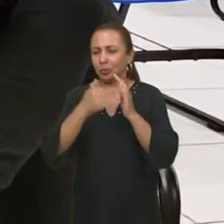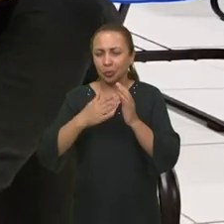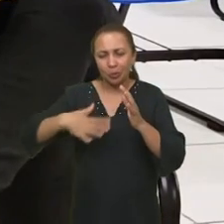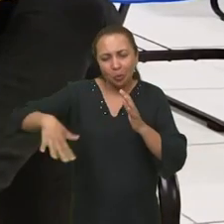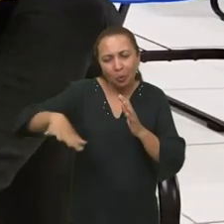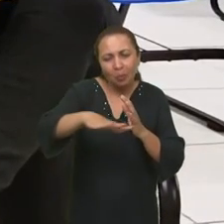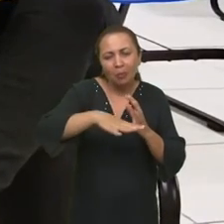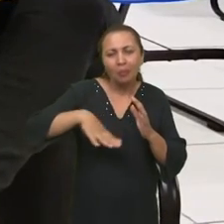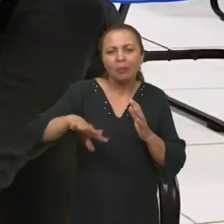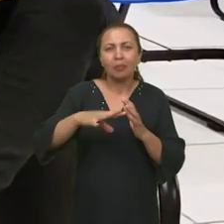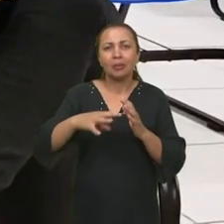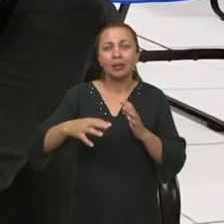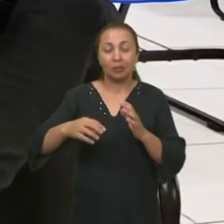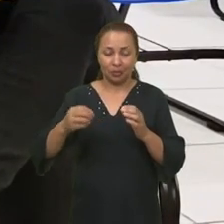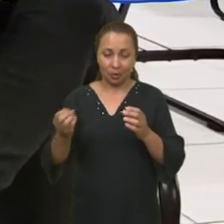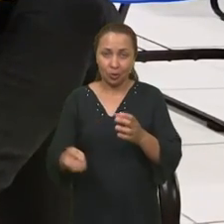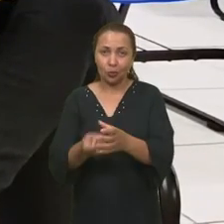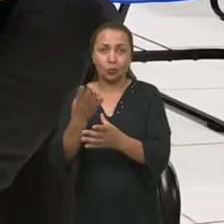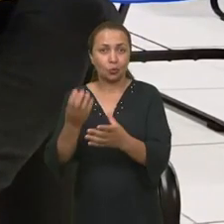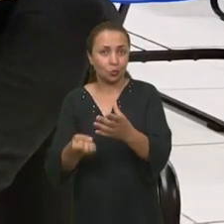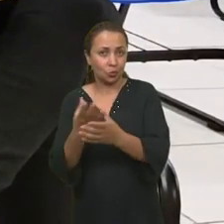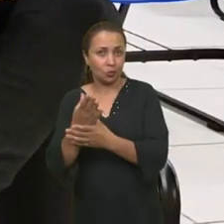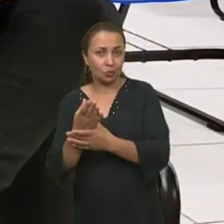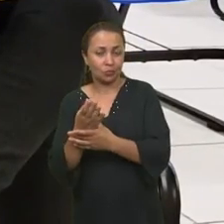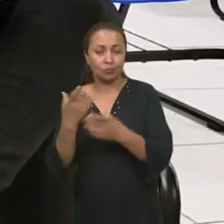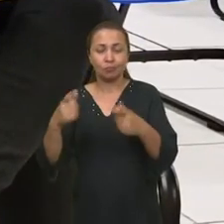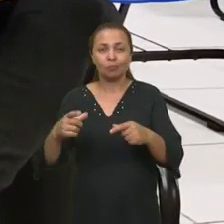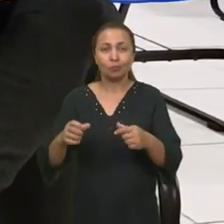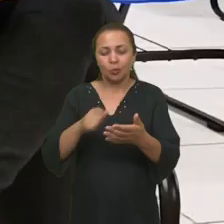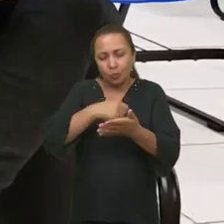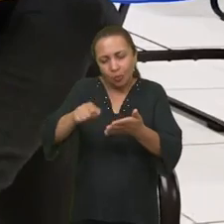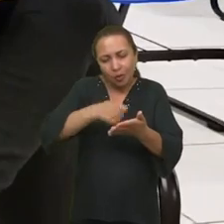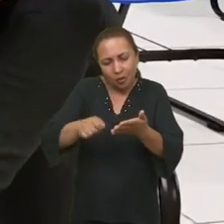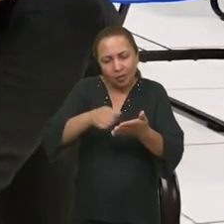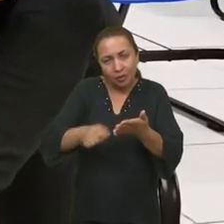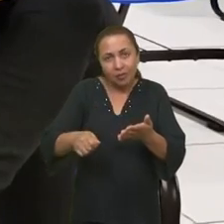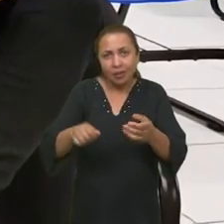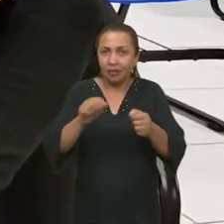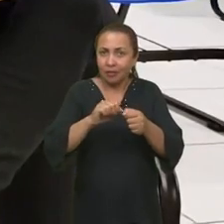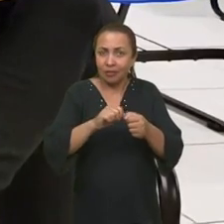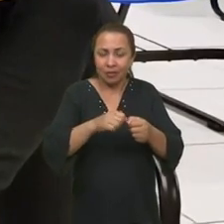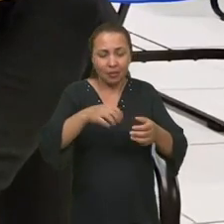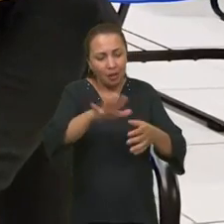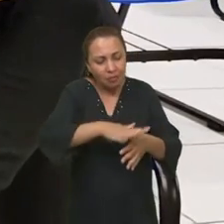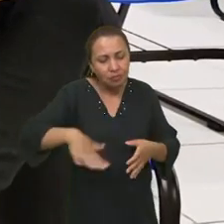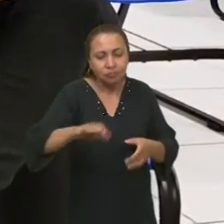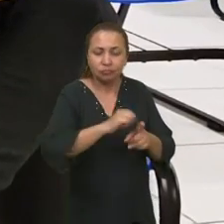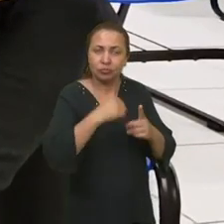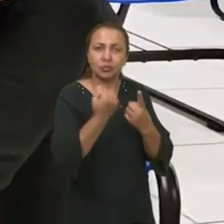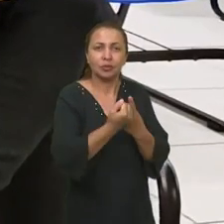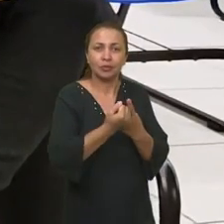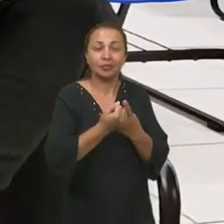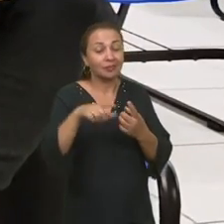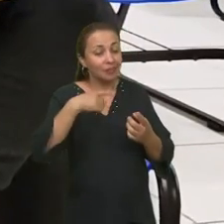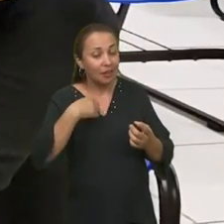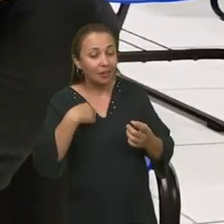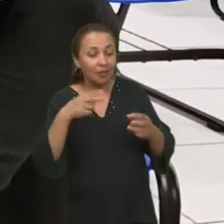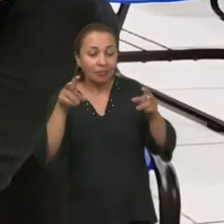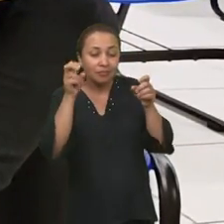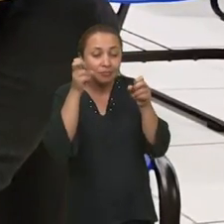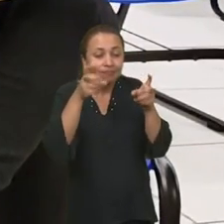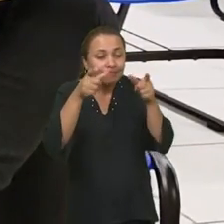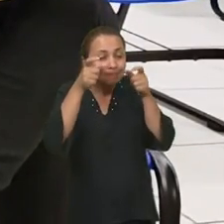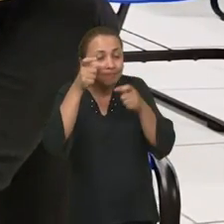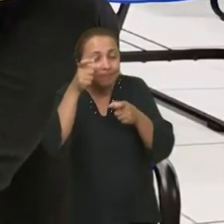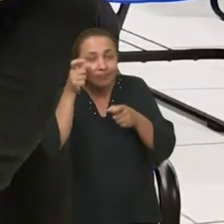de todo o meio em que ela compõe, em que o escritor está compondo ali o espaço social em que ele compõe as músicas. E é essa a